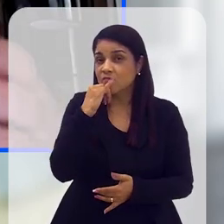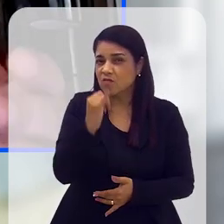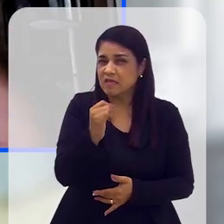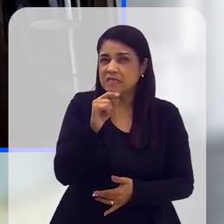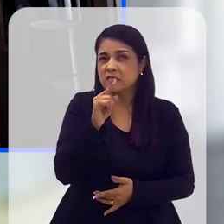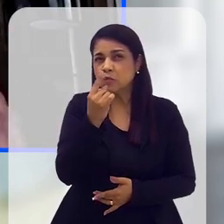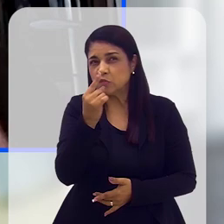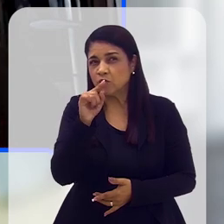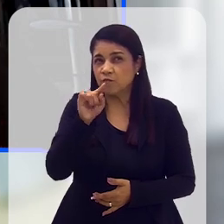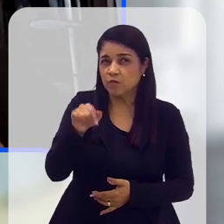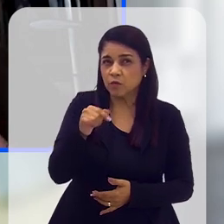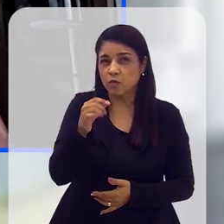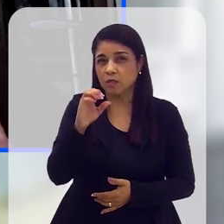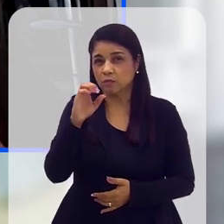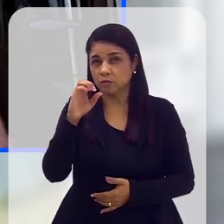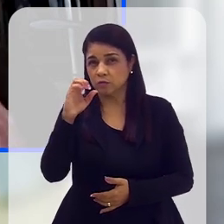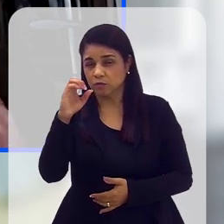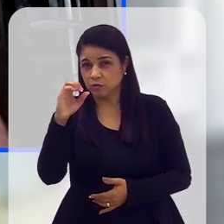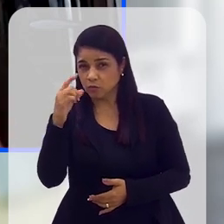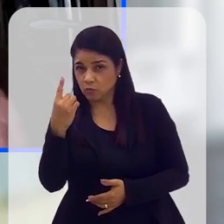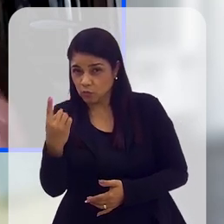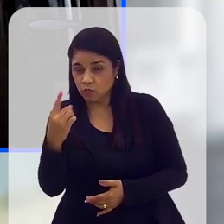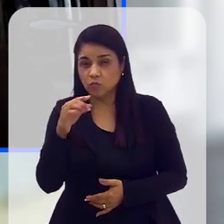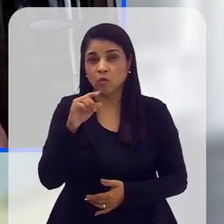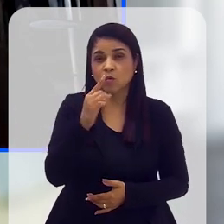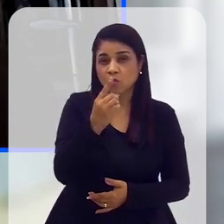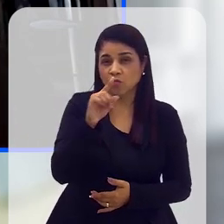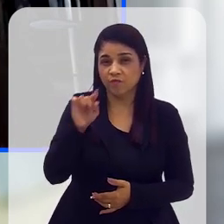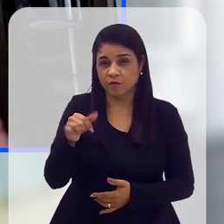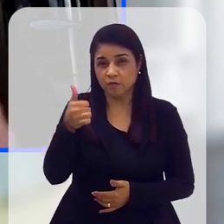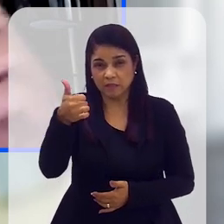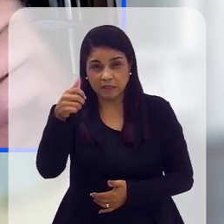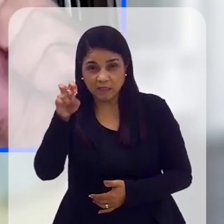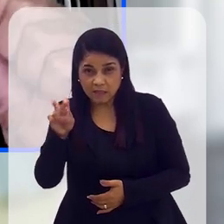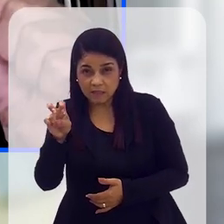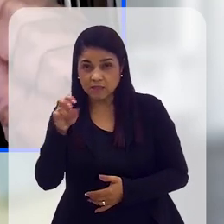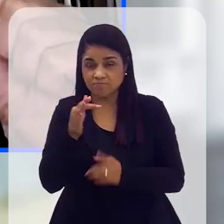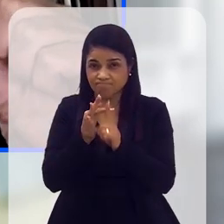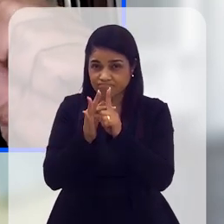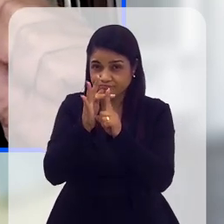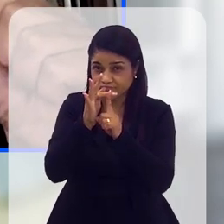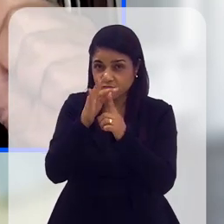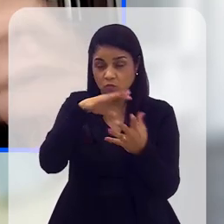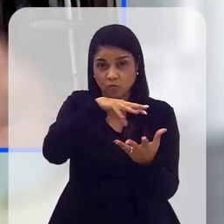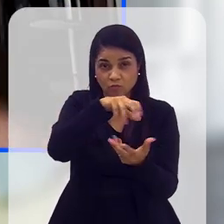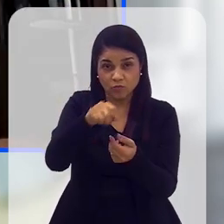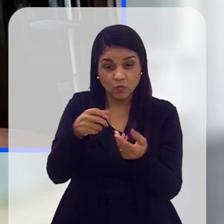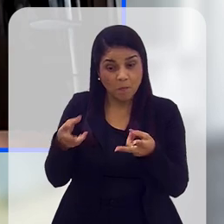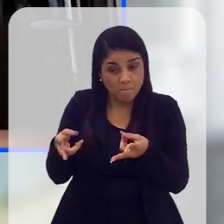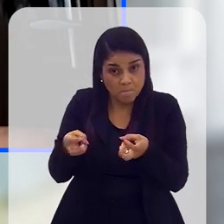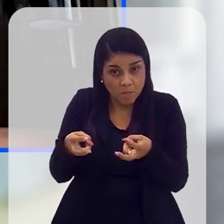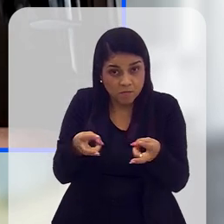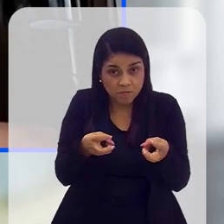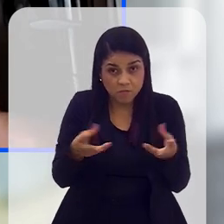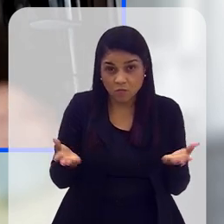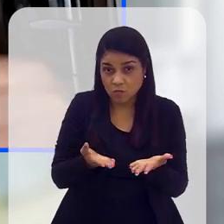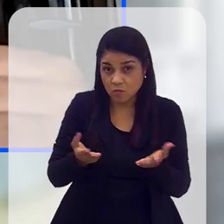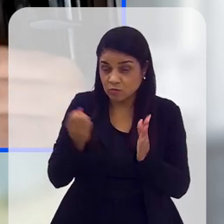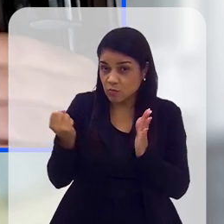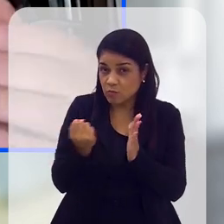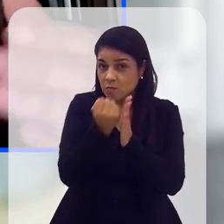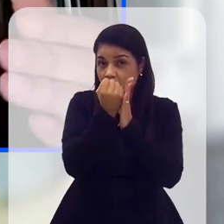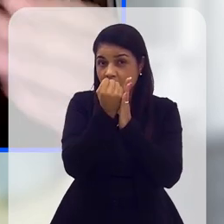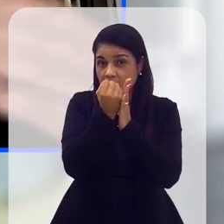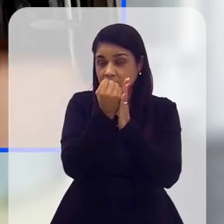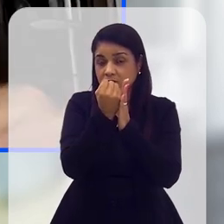Até então, queria dizer 1,1, 1,15, 1,2 graucesso, dependendo do nível de mensuração. E, portanto, o que nós estamos percebendo hoje é que